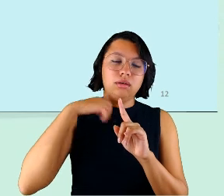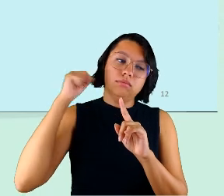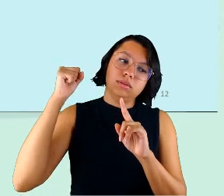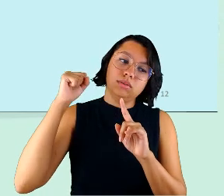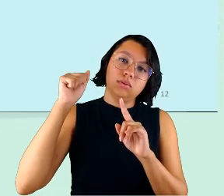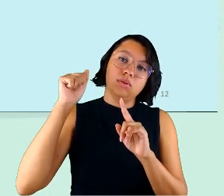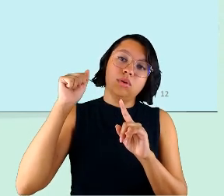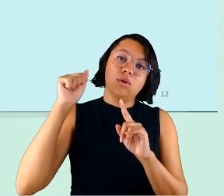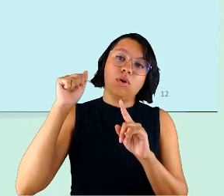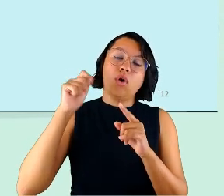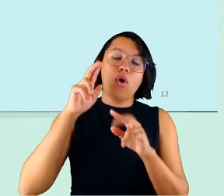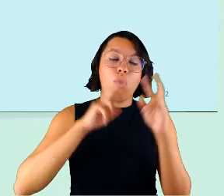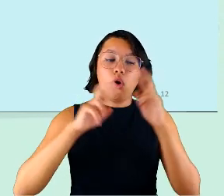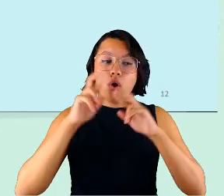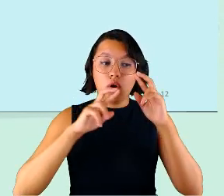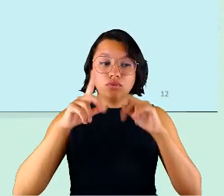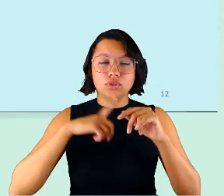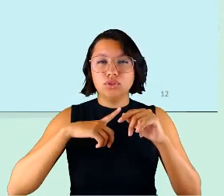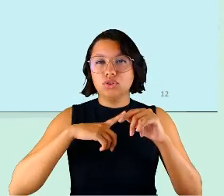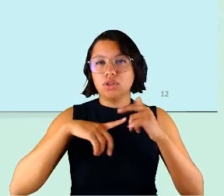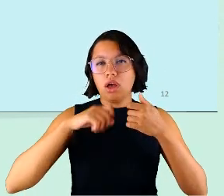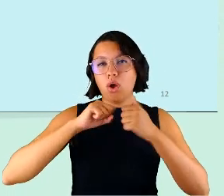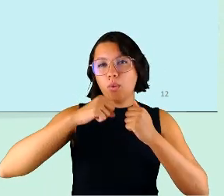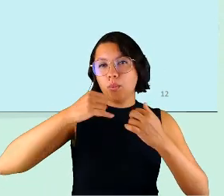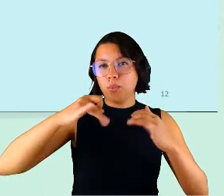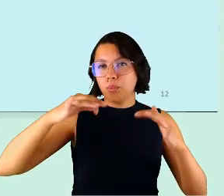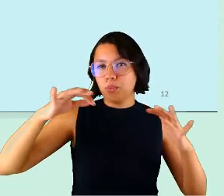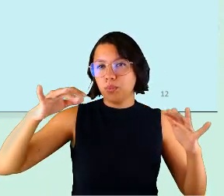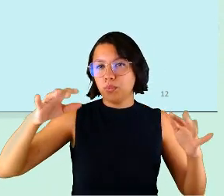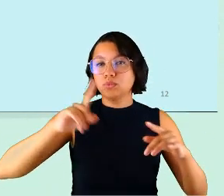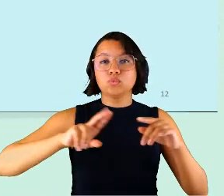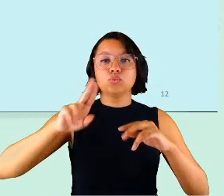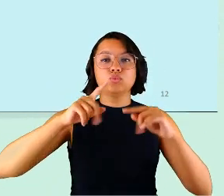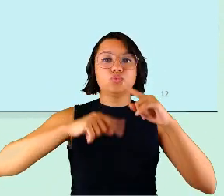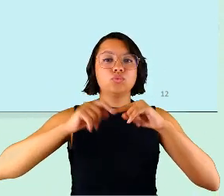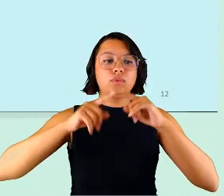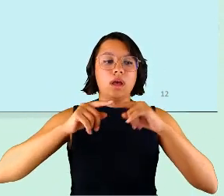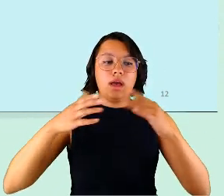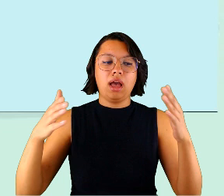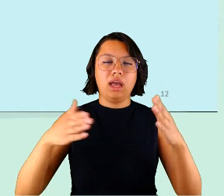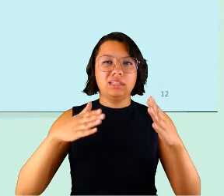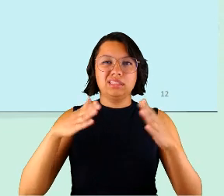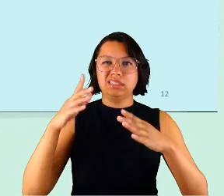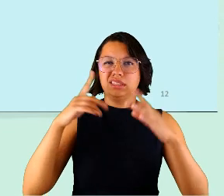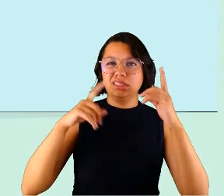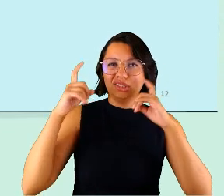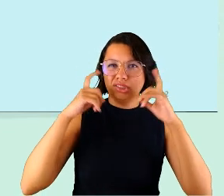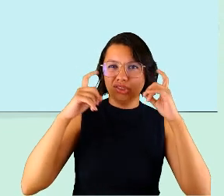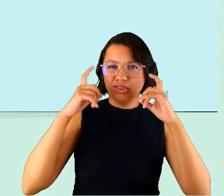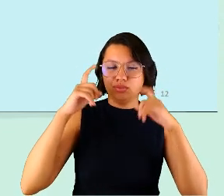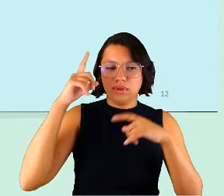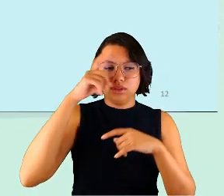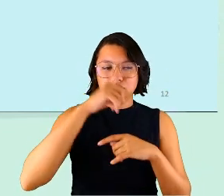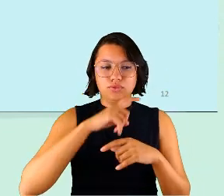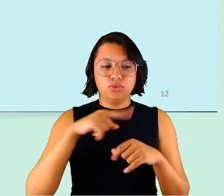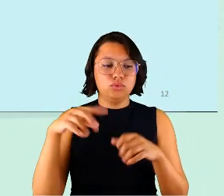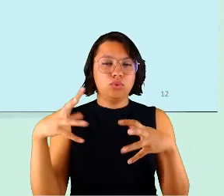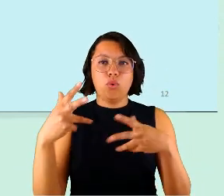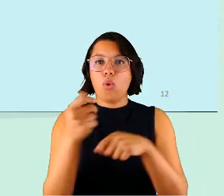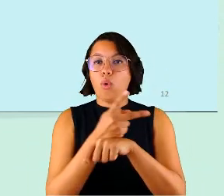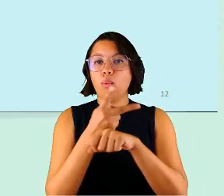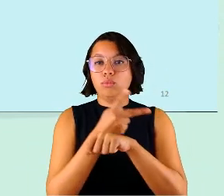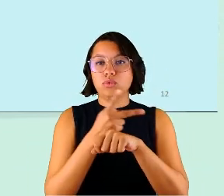observamos que havia uma proliferação do uso de ferramentas meio caótica todo mundo buscando